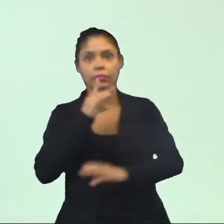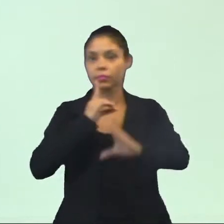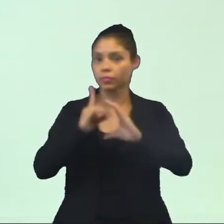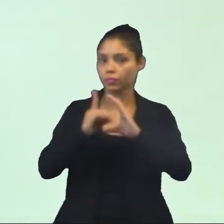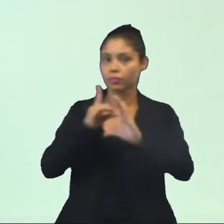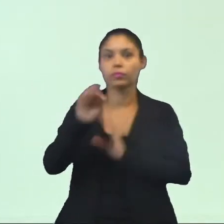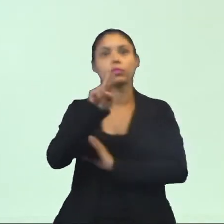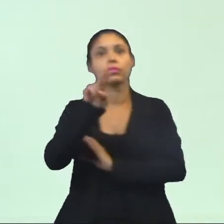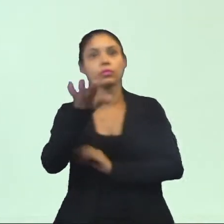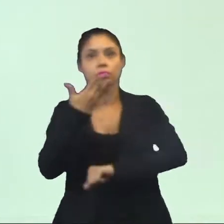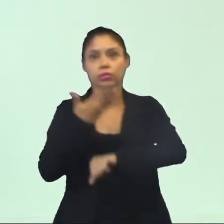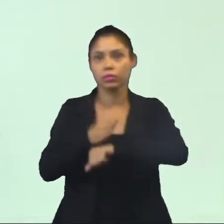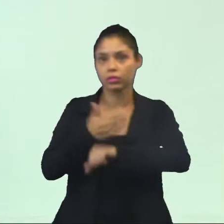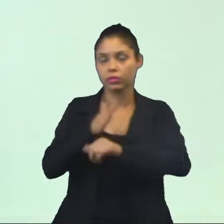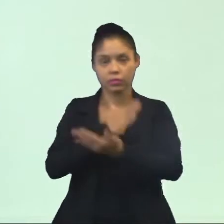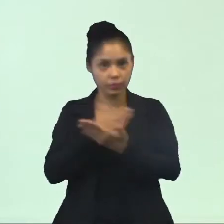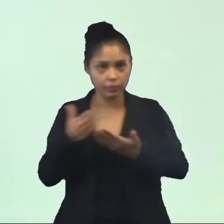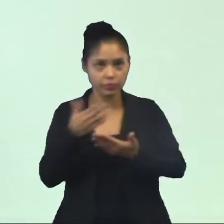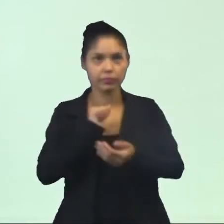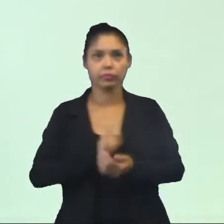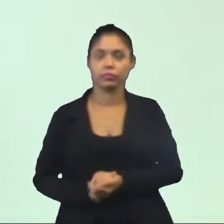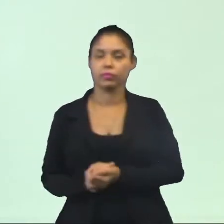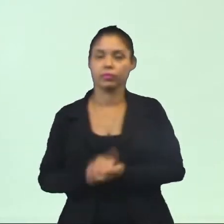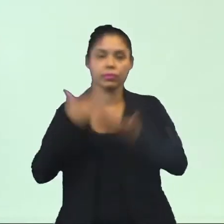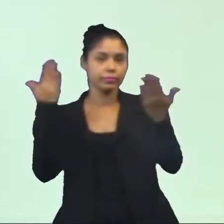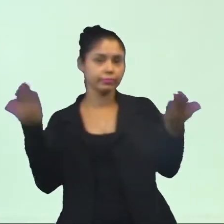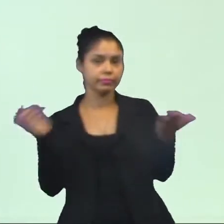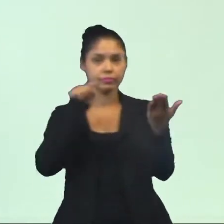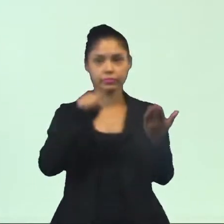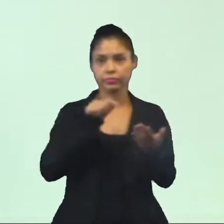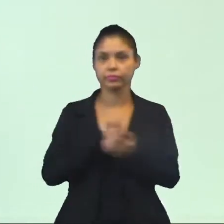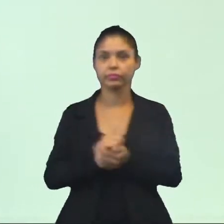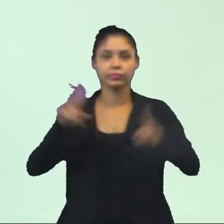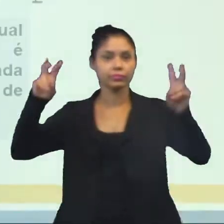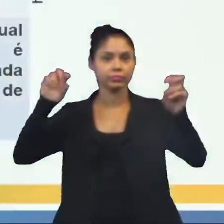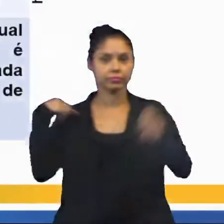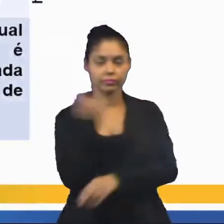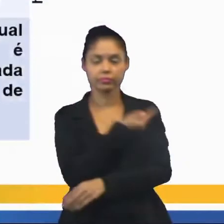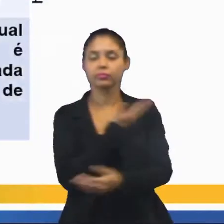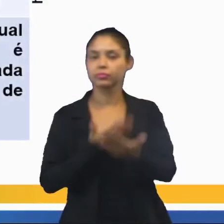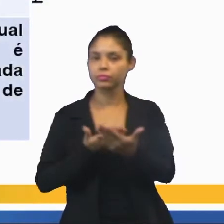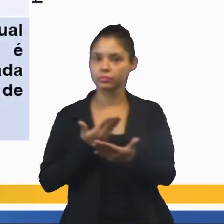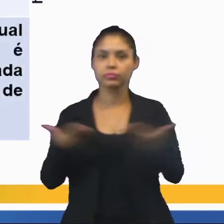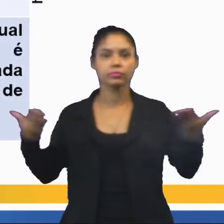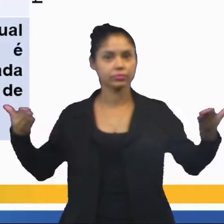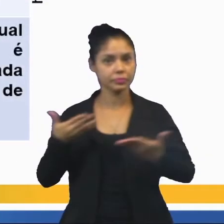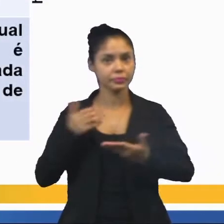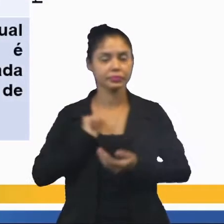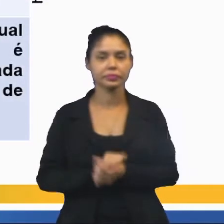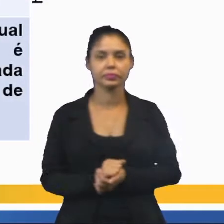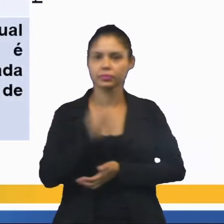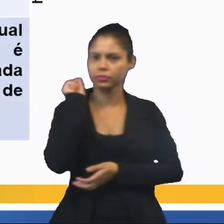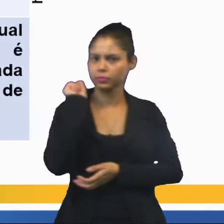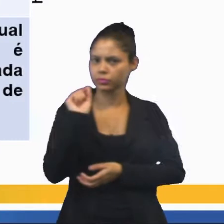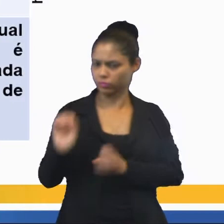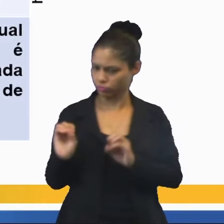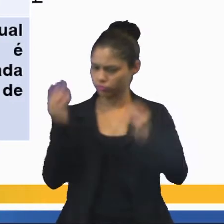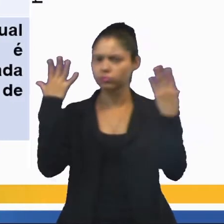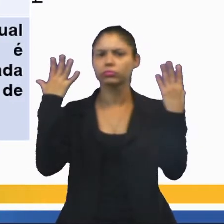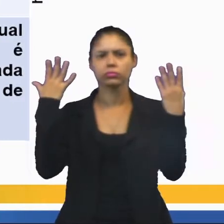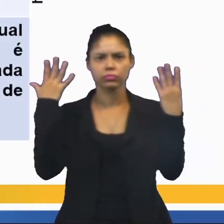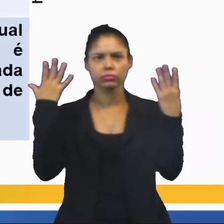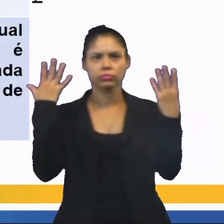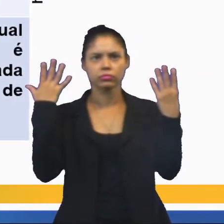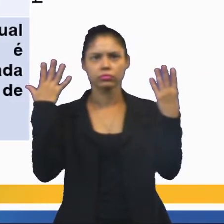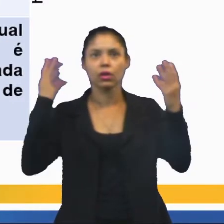ritual, práticas de iniciação. Então é esse o tema da nossa aula de hoje. O que é uma celebração? É uma